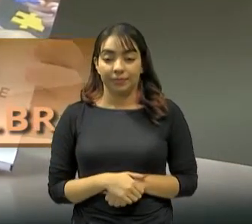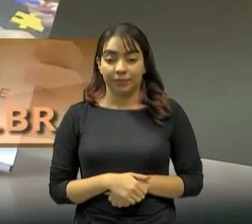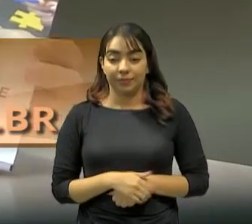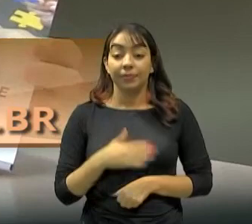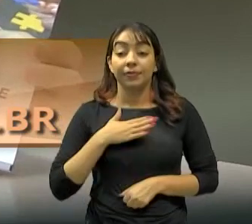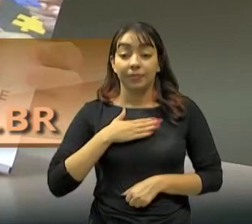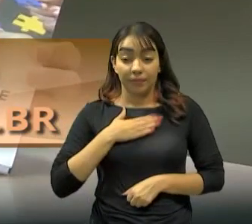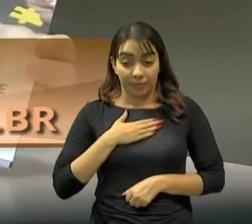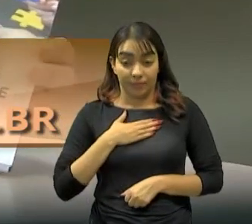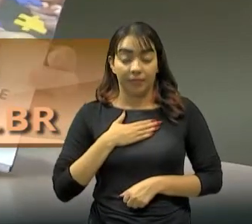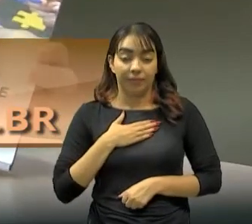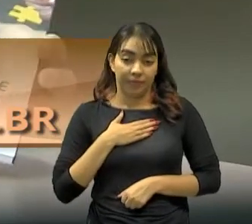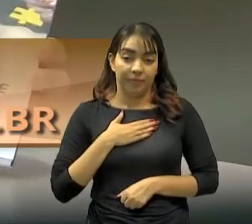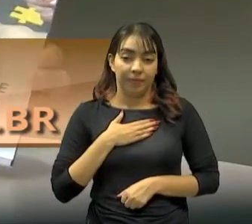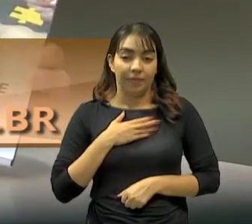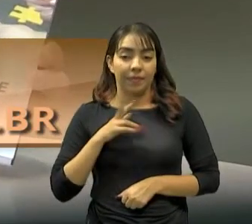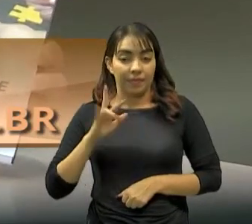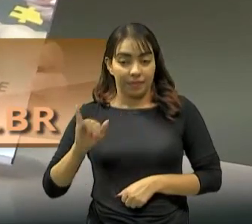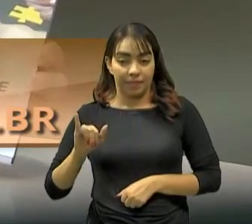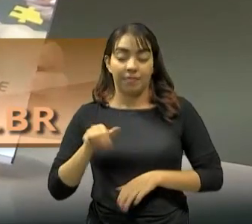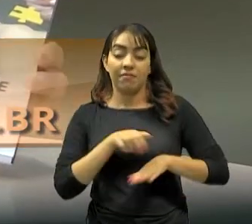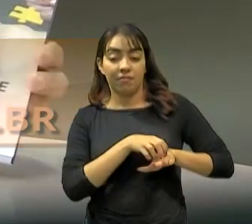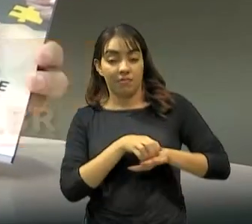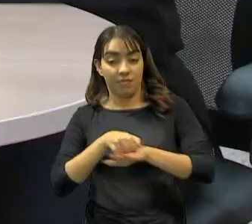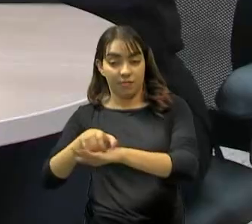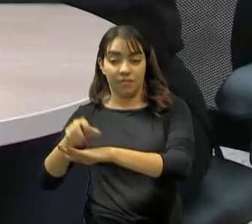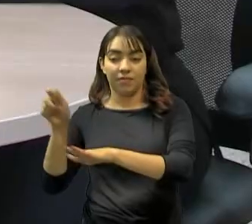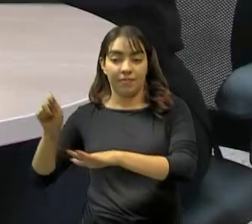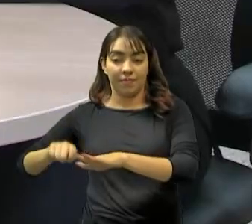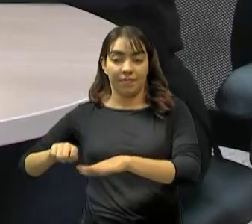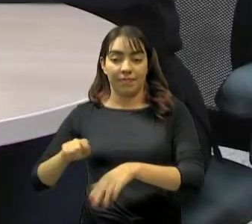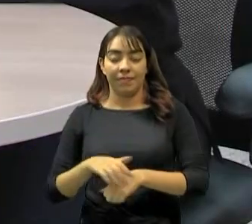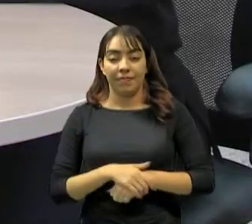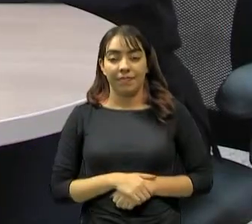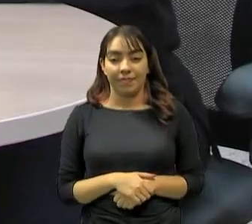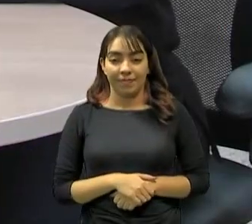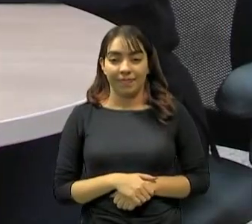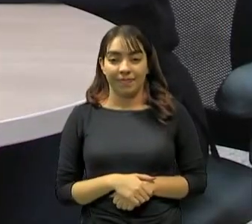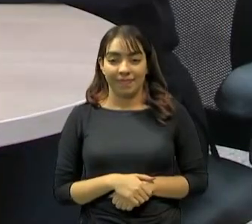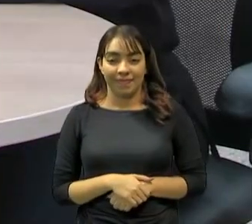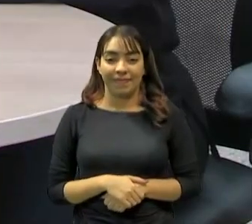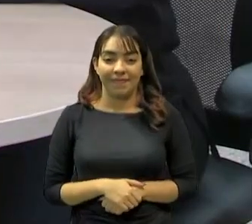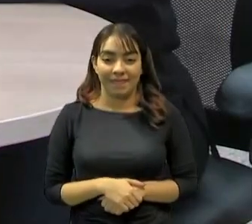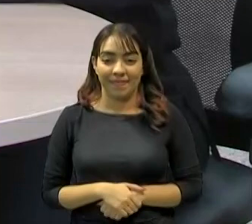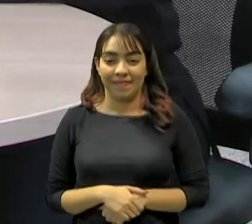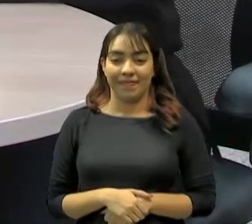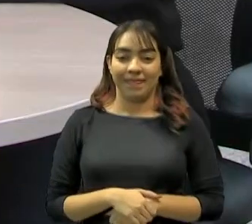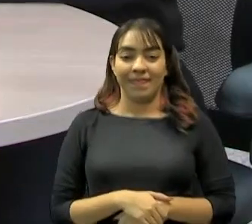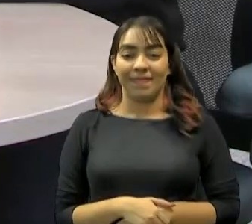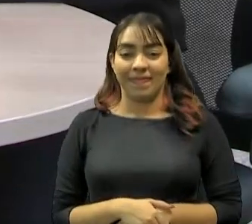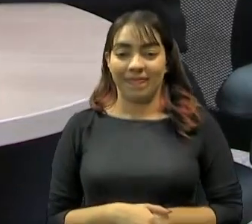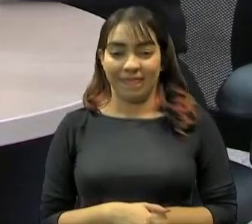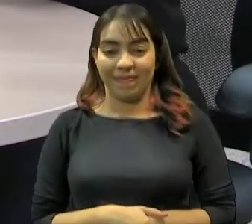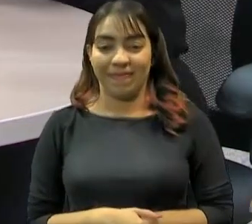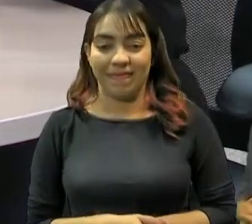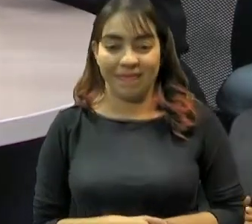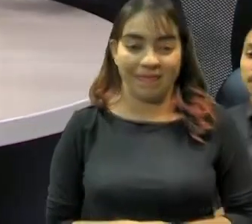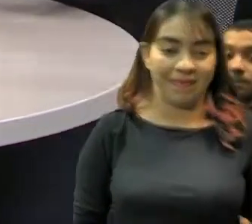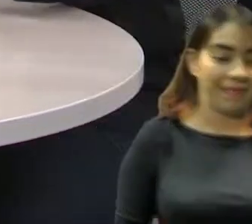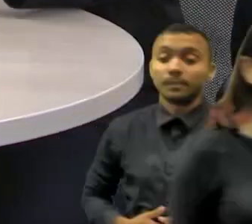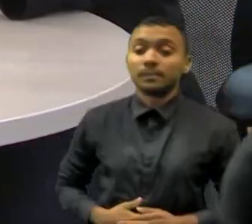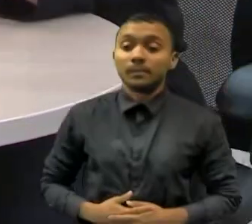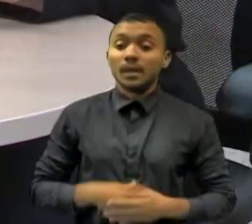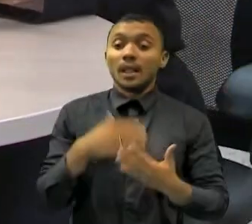que a gente vai fazer chegar desse livro até as pessoas. Então, o livro, o mundo corporativo e